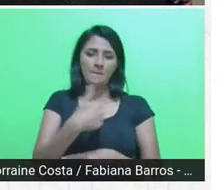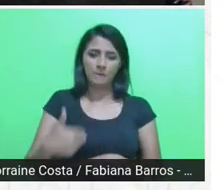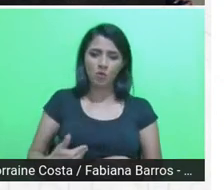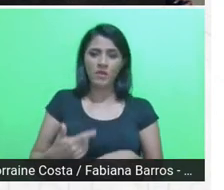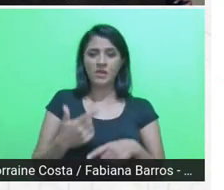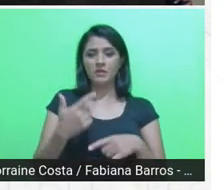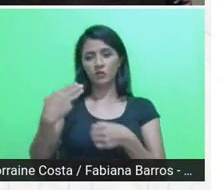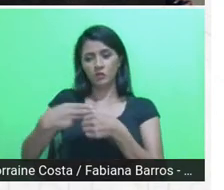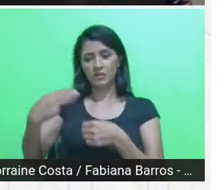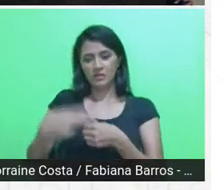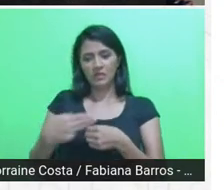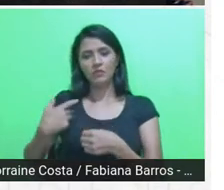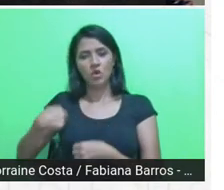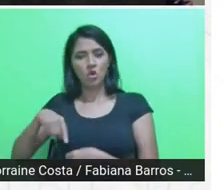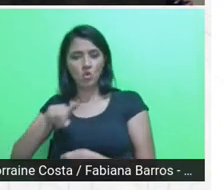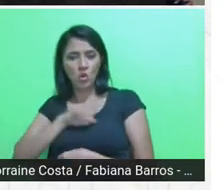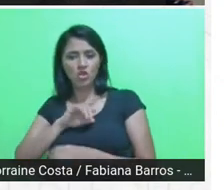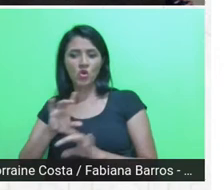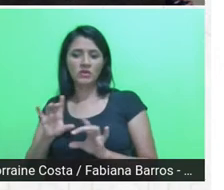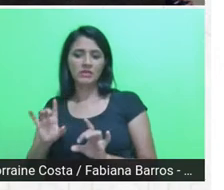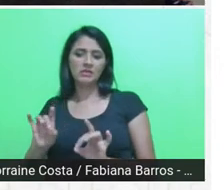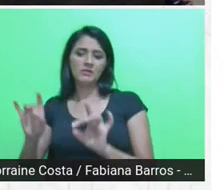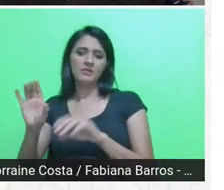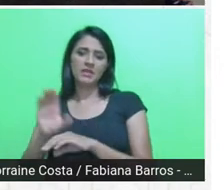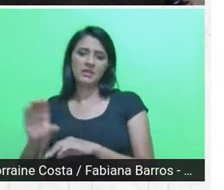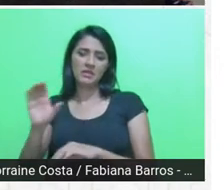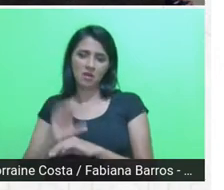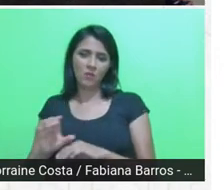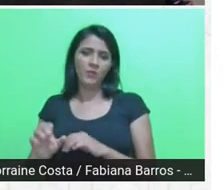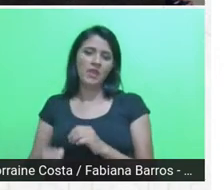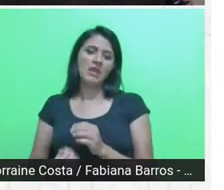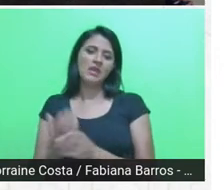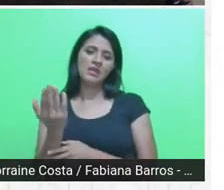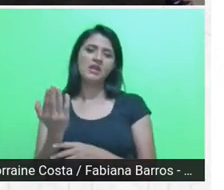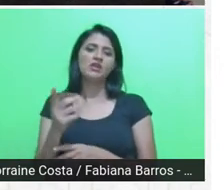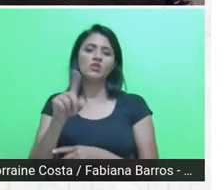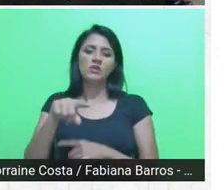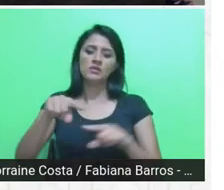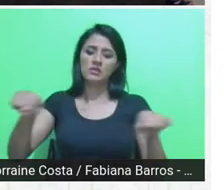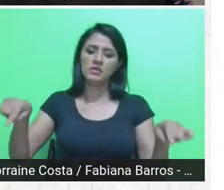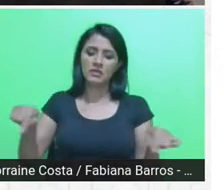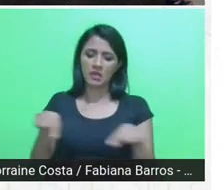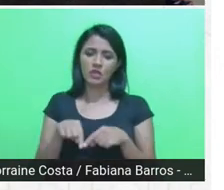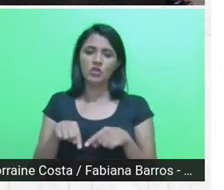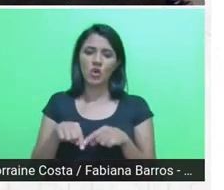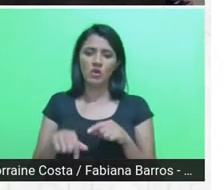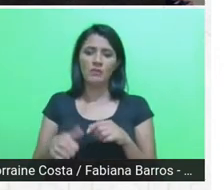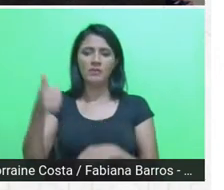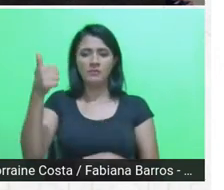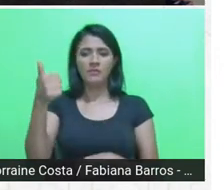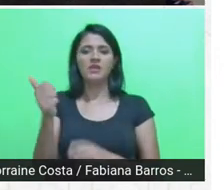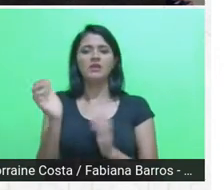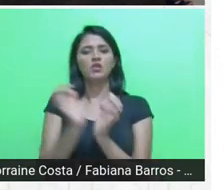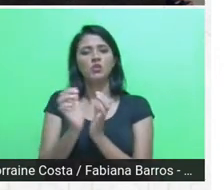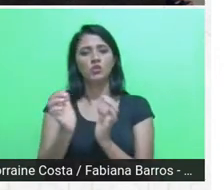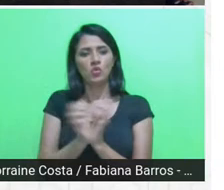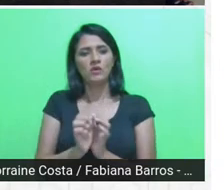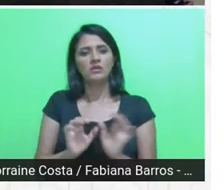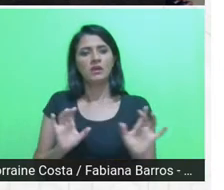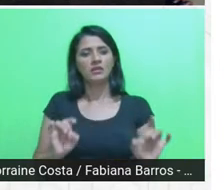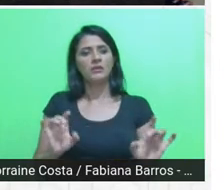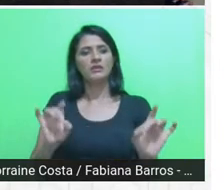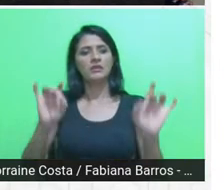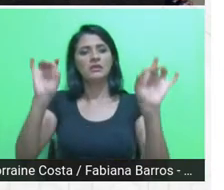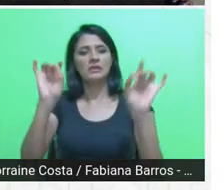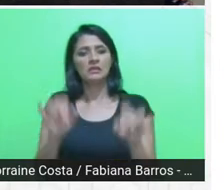nossa especialização, construindo esse território da primeira turma da especialização. Então,